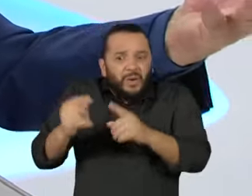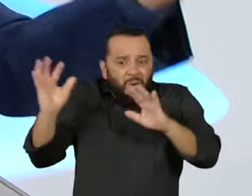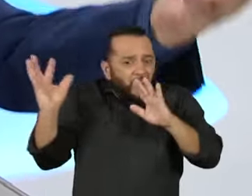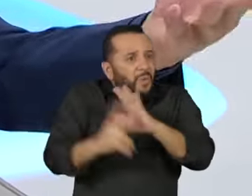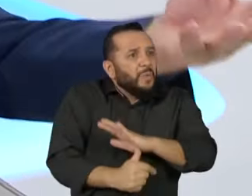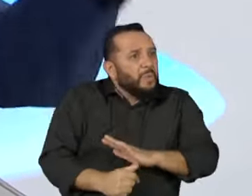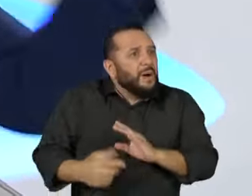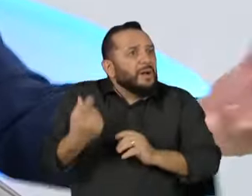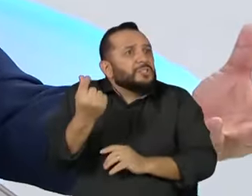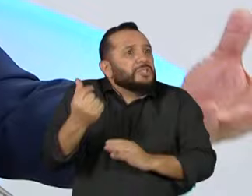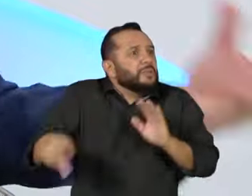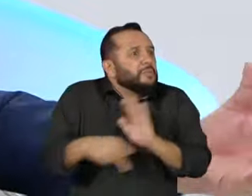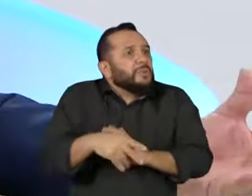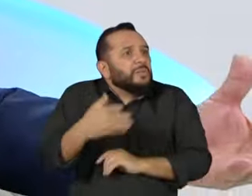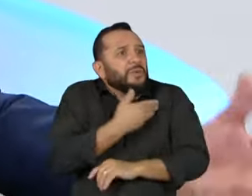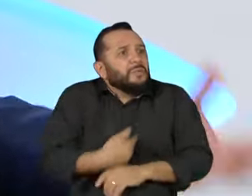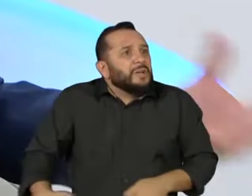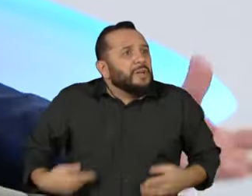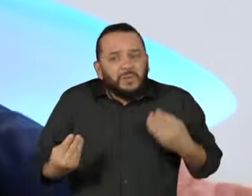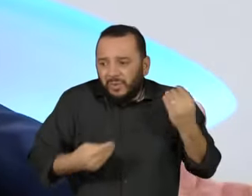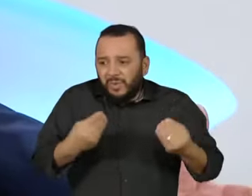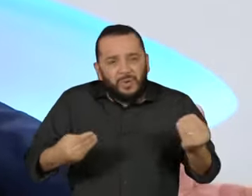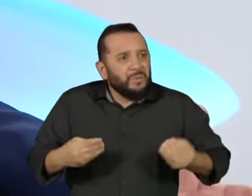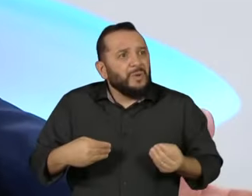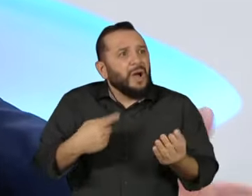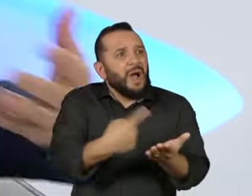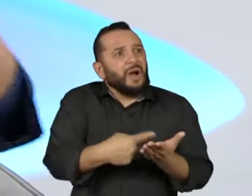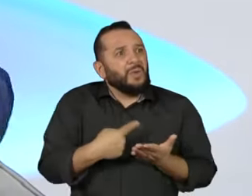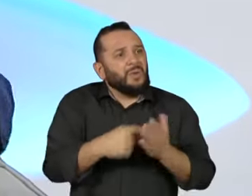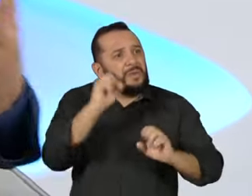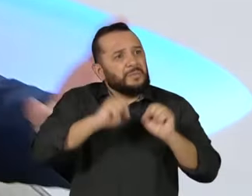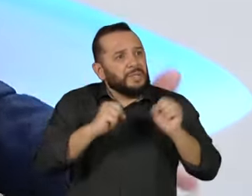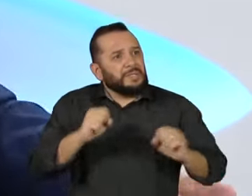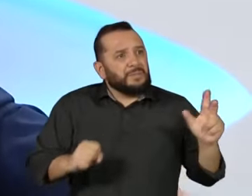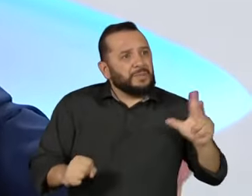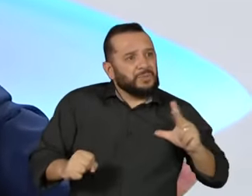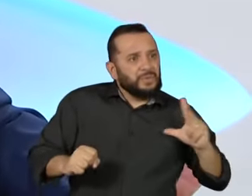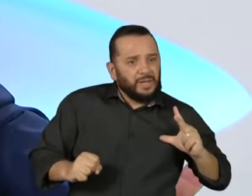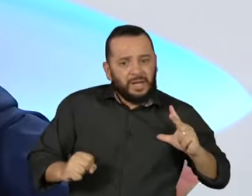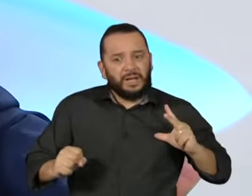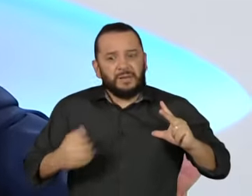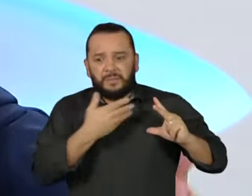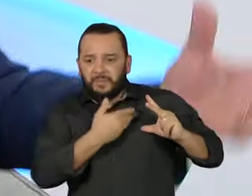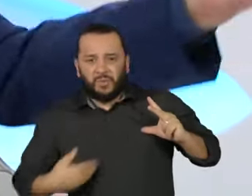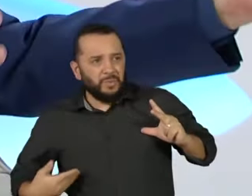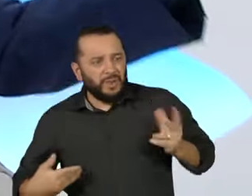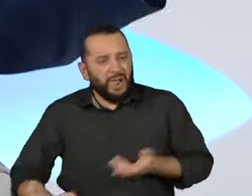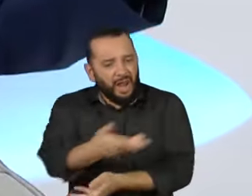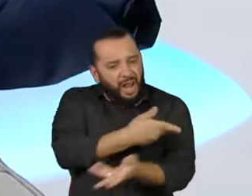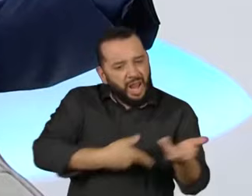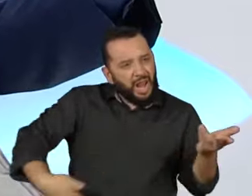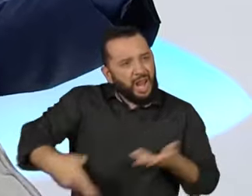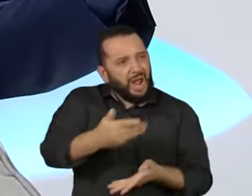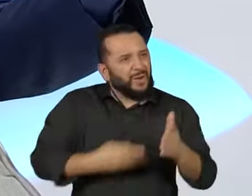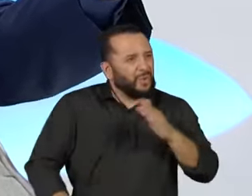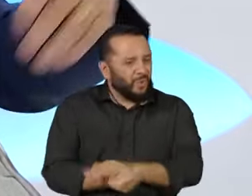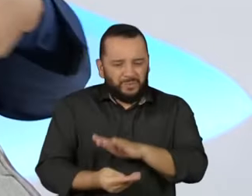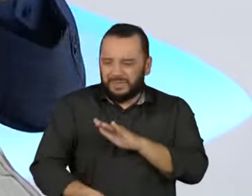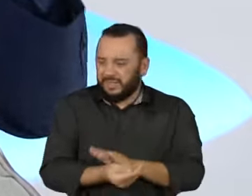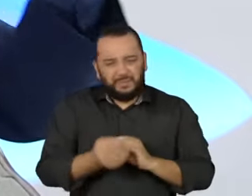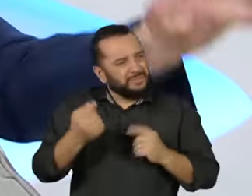Envolvendo tramóia do público com o privado, do privado com o público. Então, isso precisa ser enfrentado. Por que chegou?